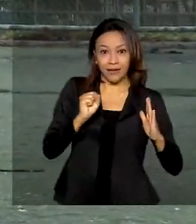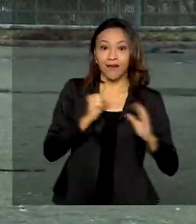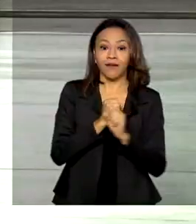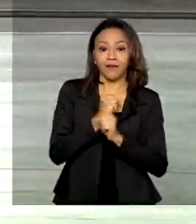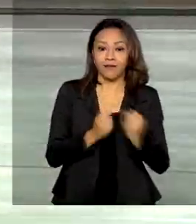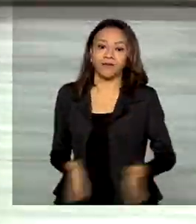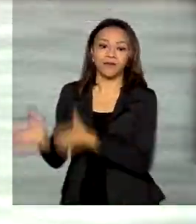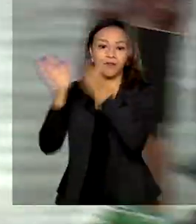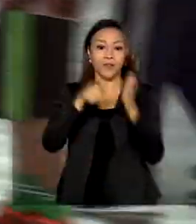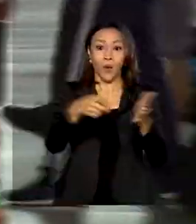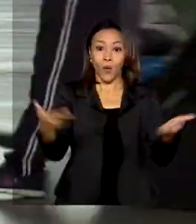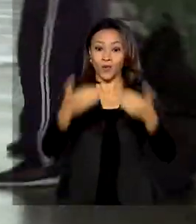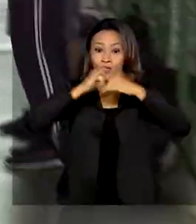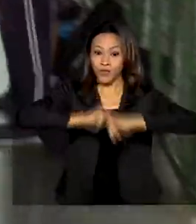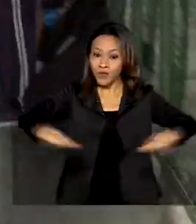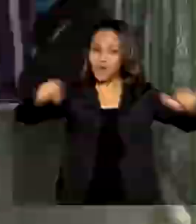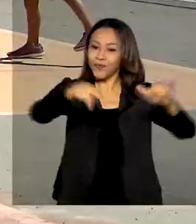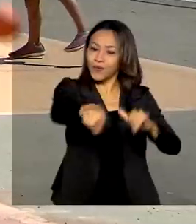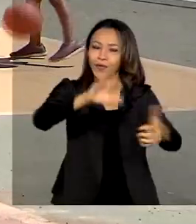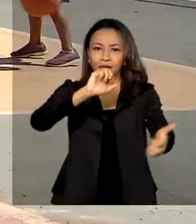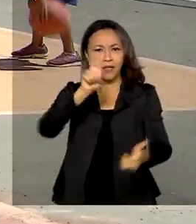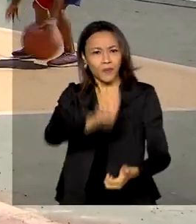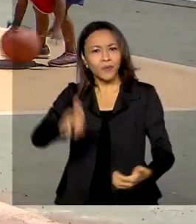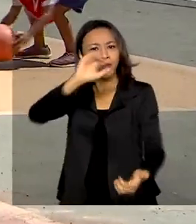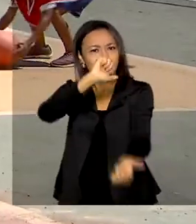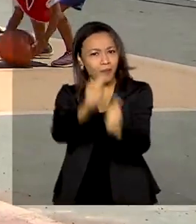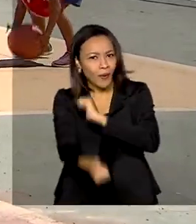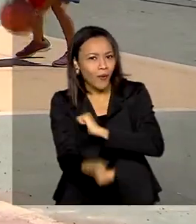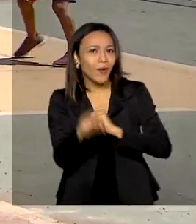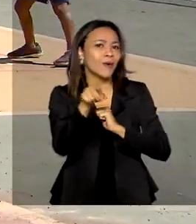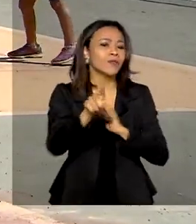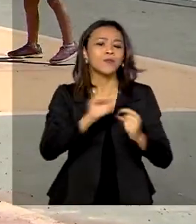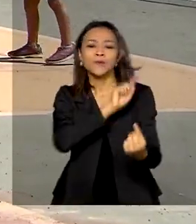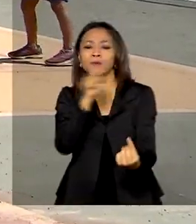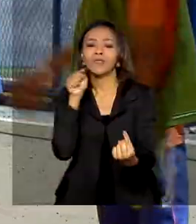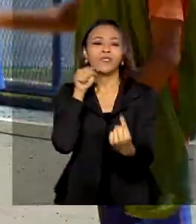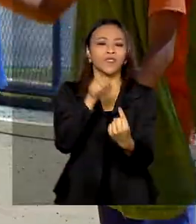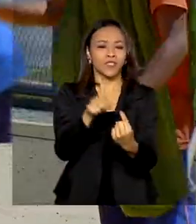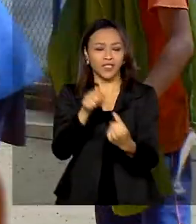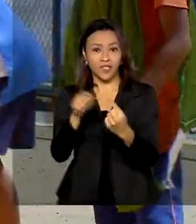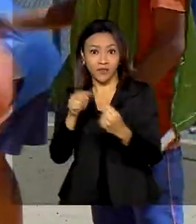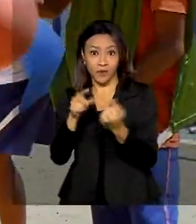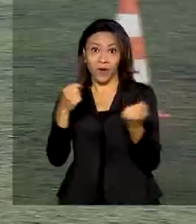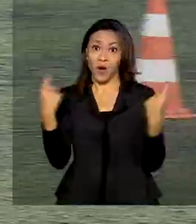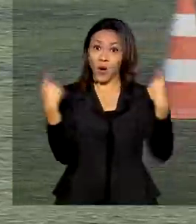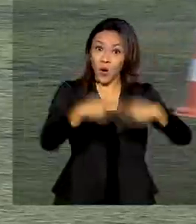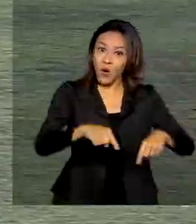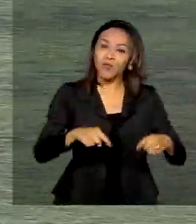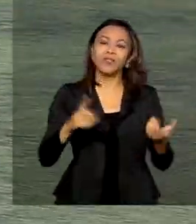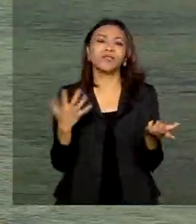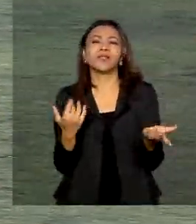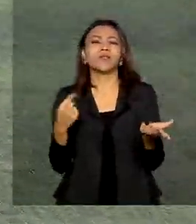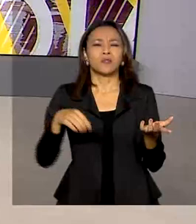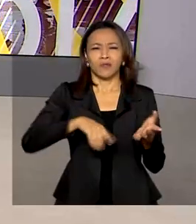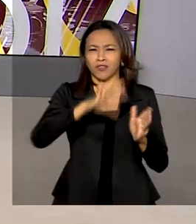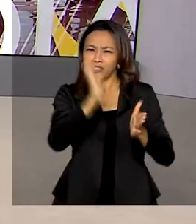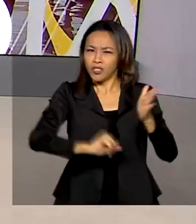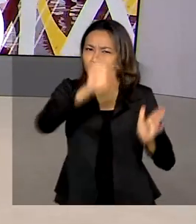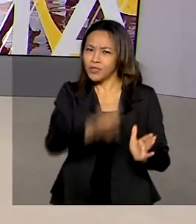o programa Integra Brasil, que usa o esporte como aliado ao enfrentamento de violações de direitos humanos.